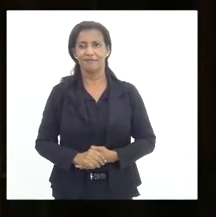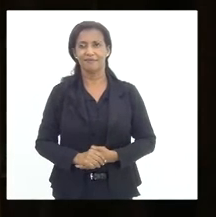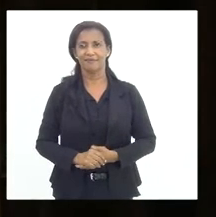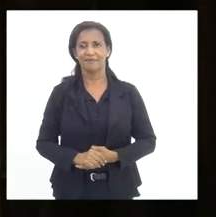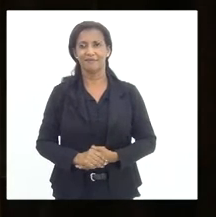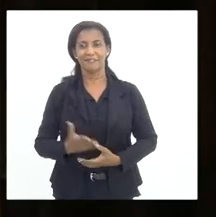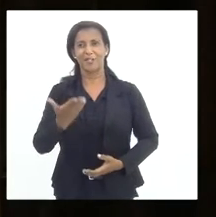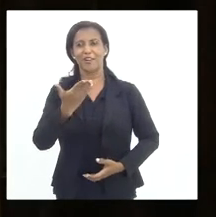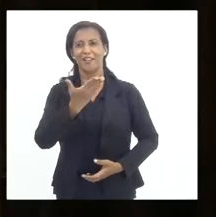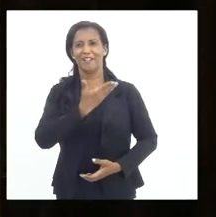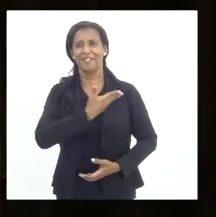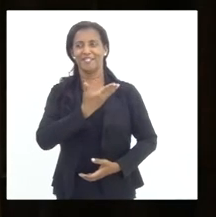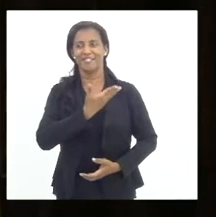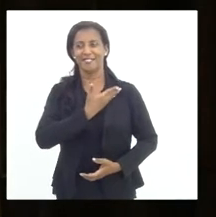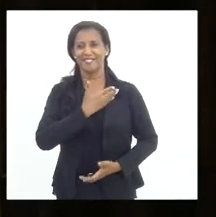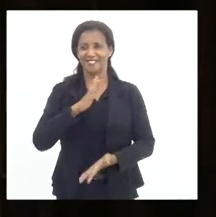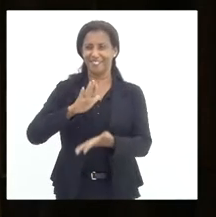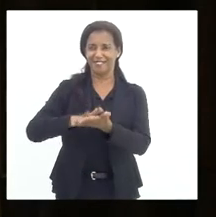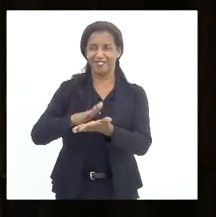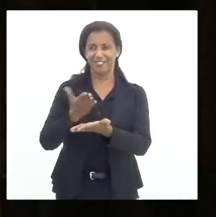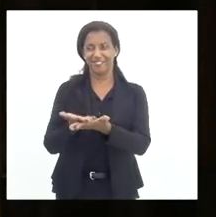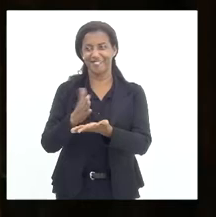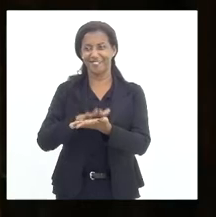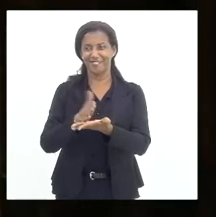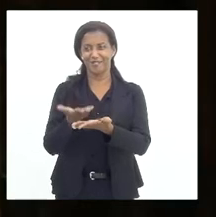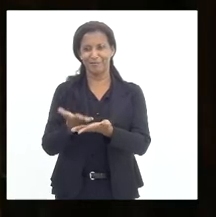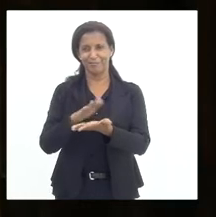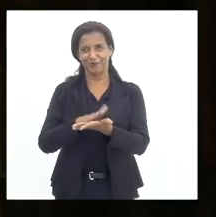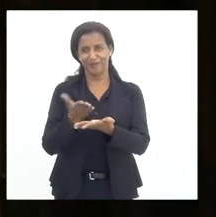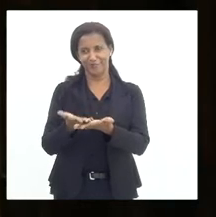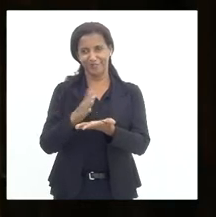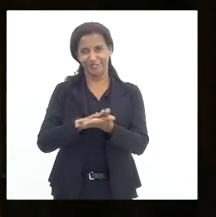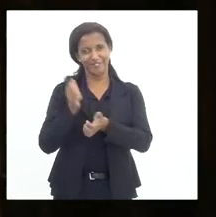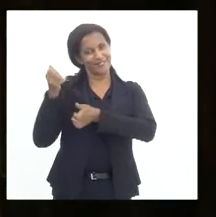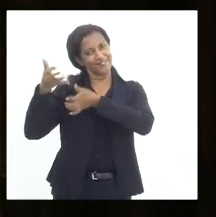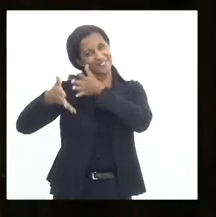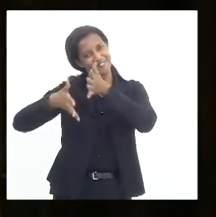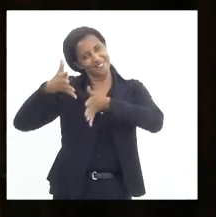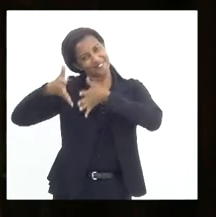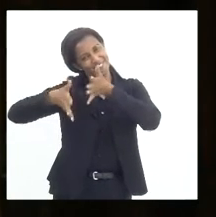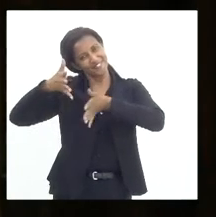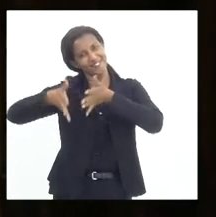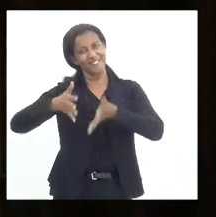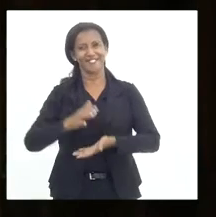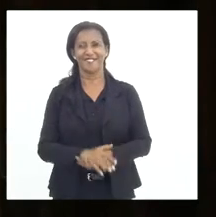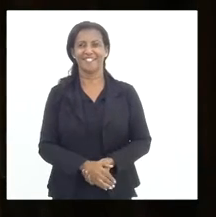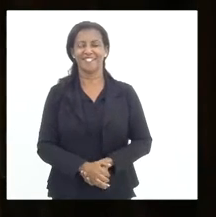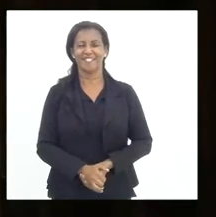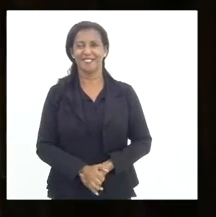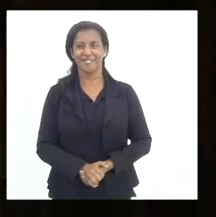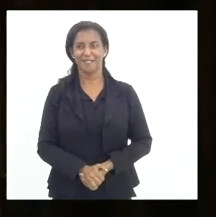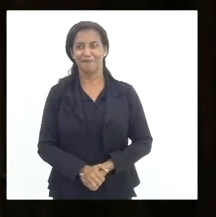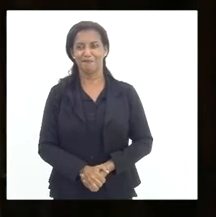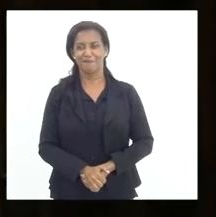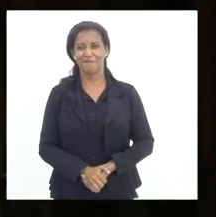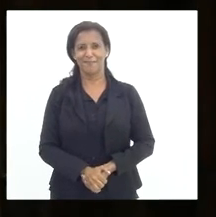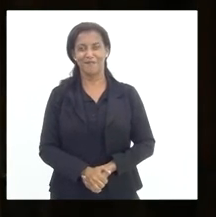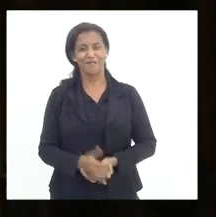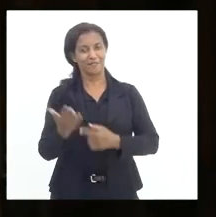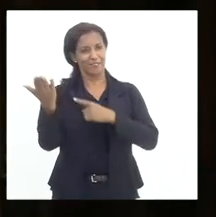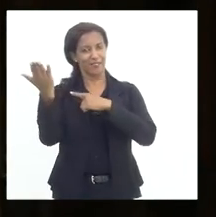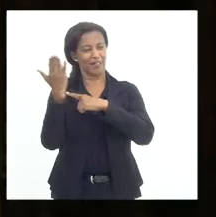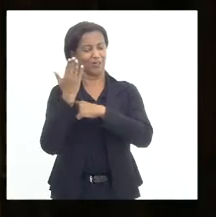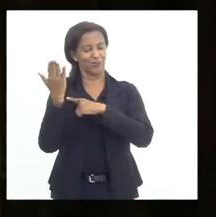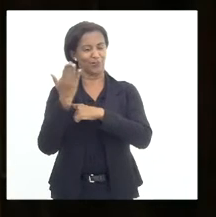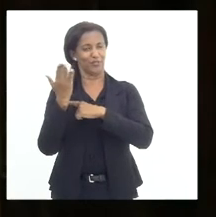minhas amigas intérpretes da linguagem de Libra, que nos ajudam